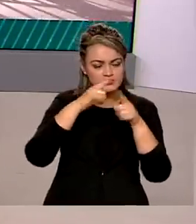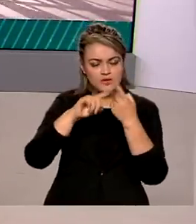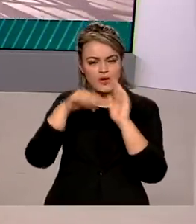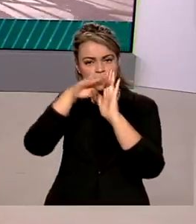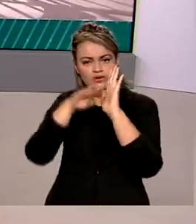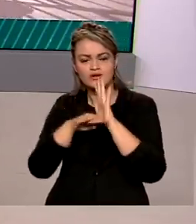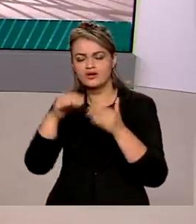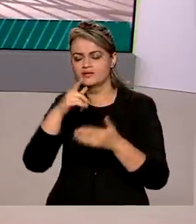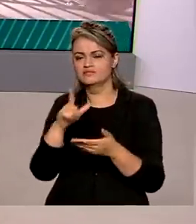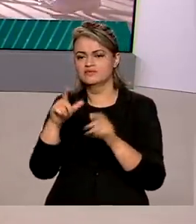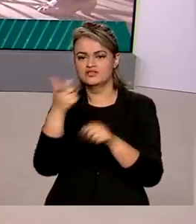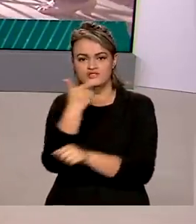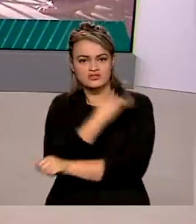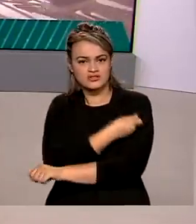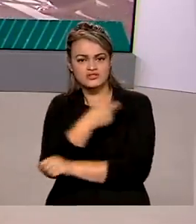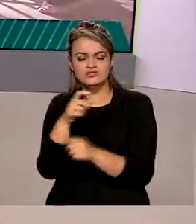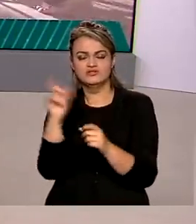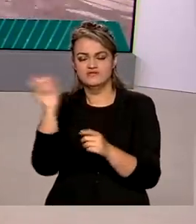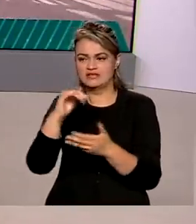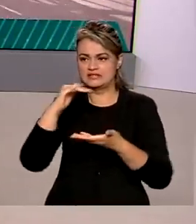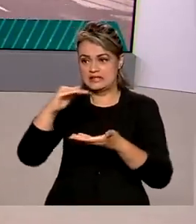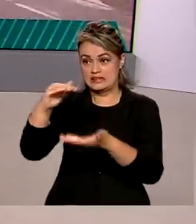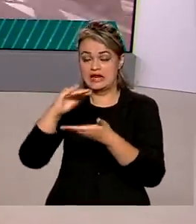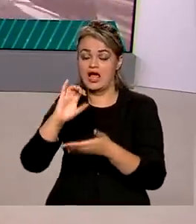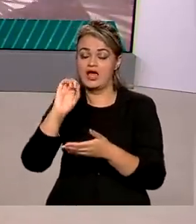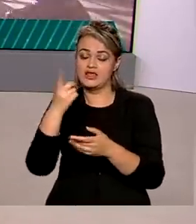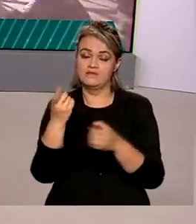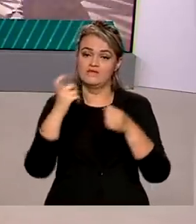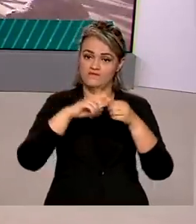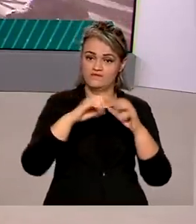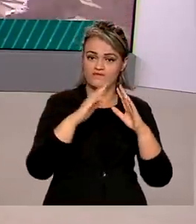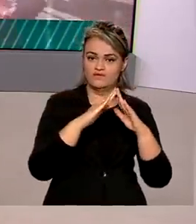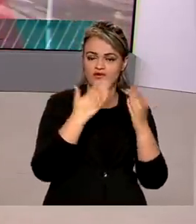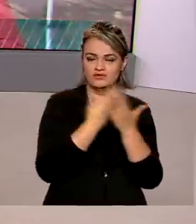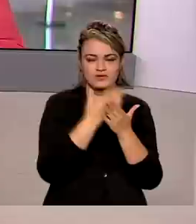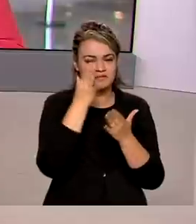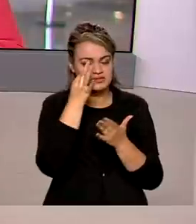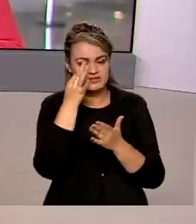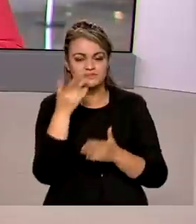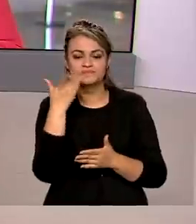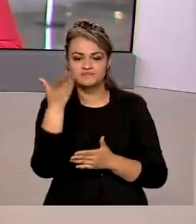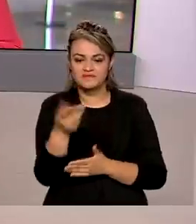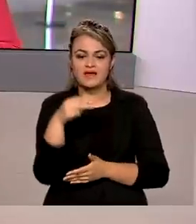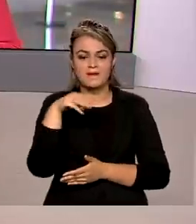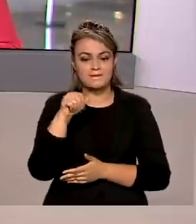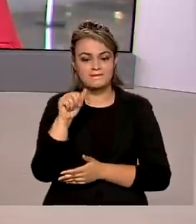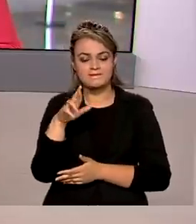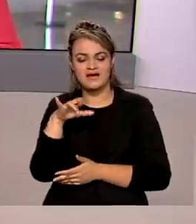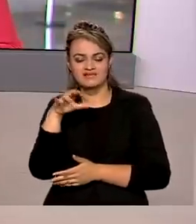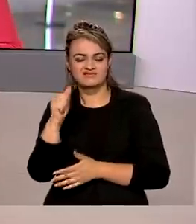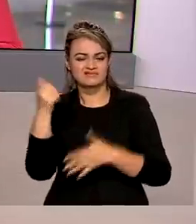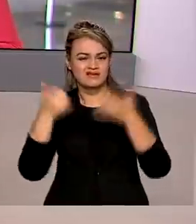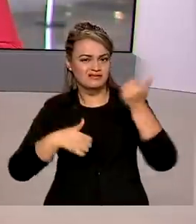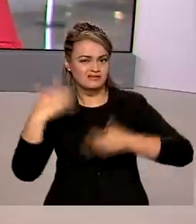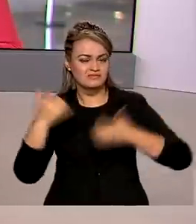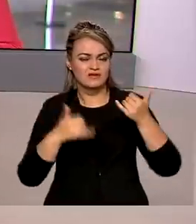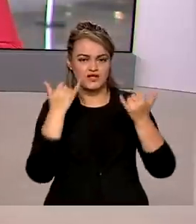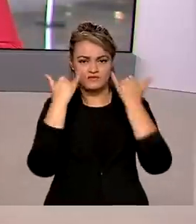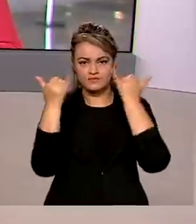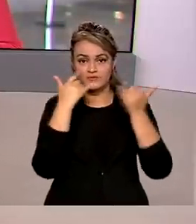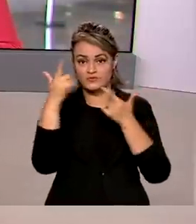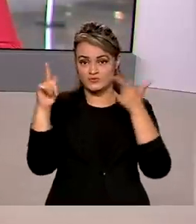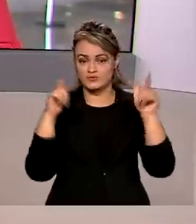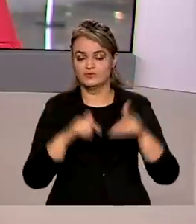de entrega de vacinas e a volta às aulas. Vamos ao Palácio do Planalto, então, conversar com a repórter Márcia Fernandes. Ela tem essas e outras